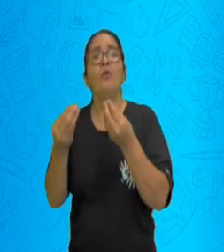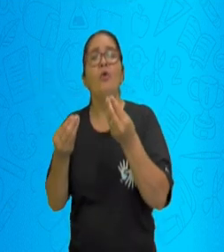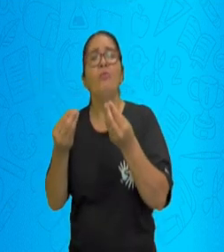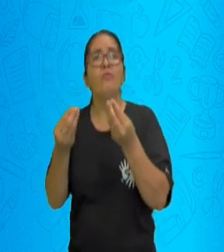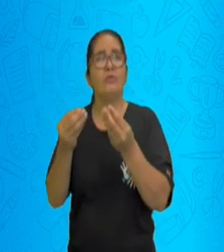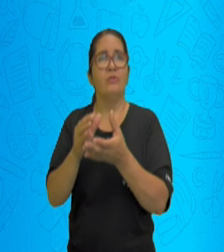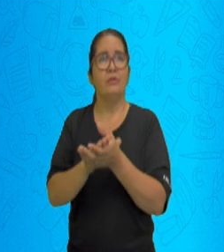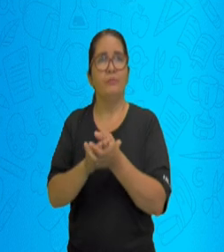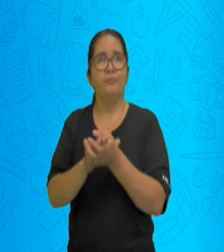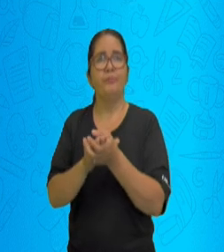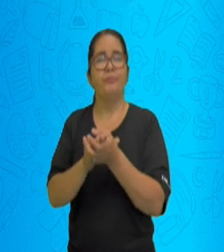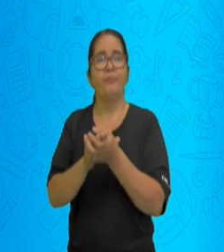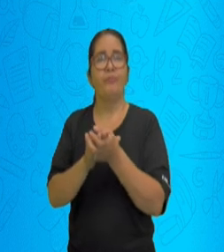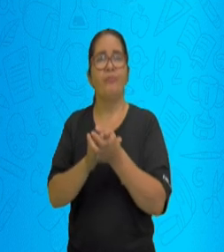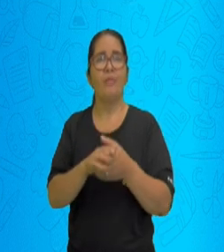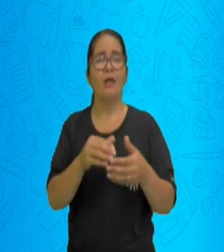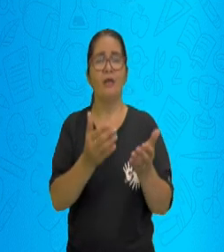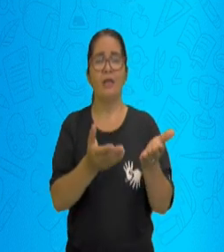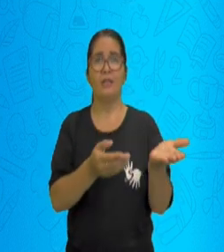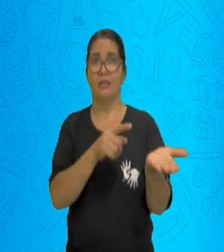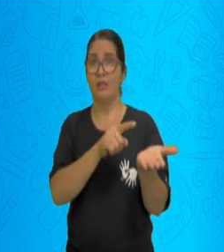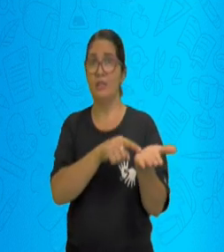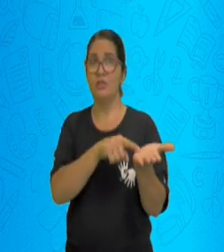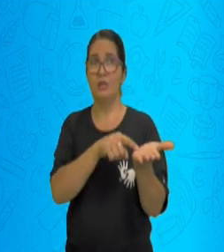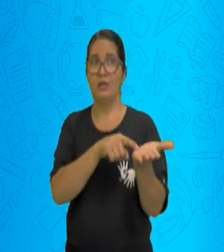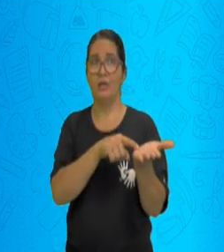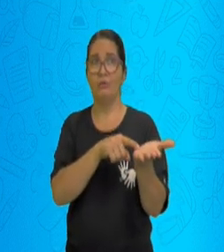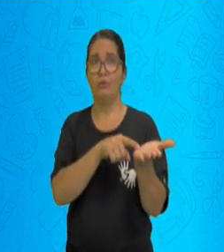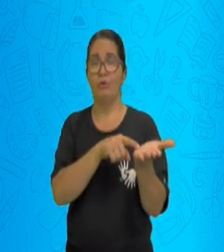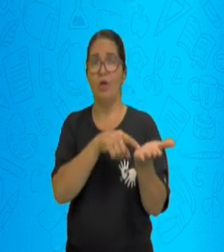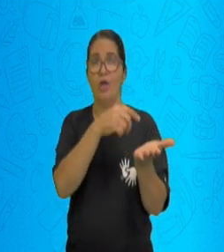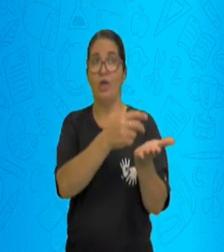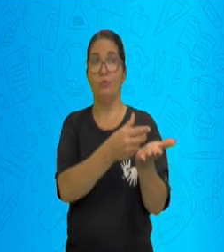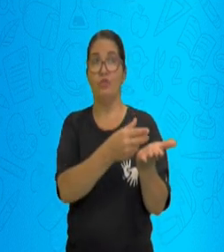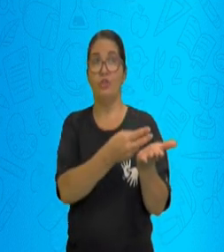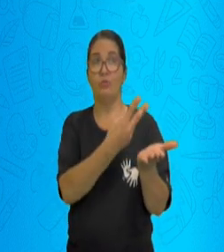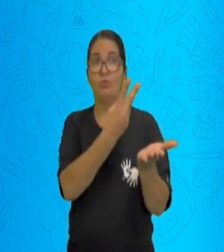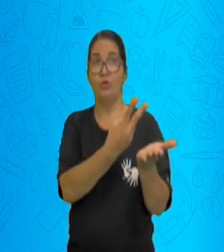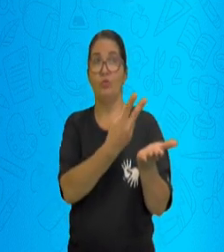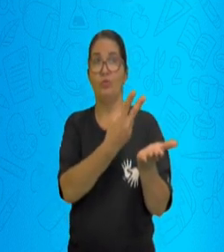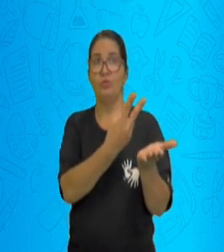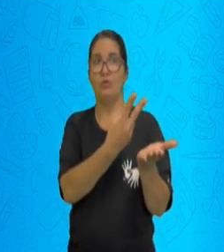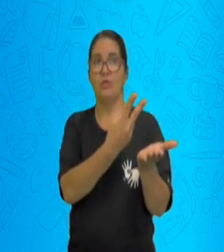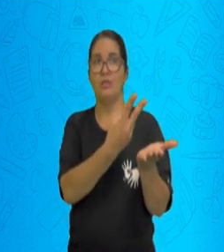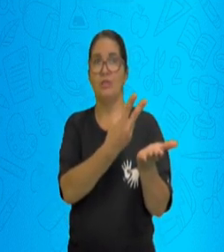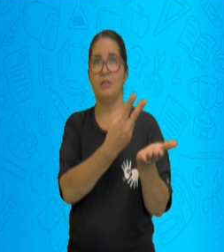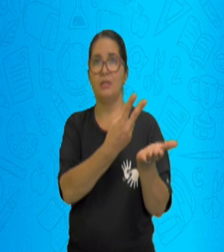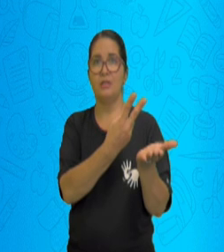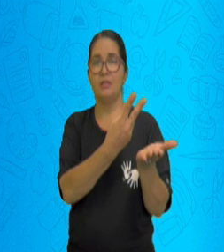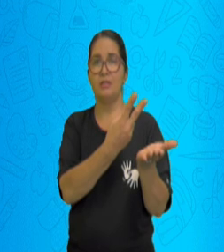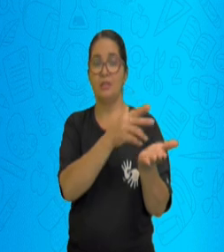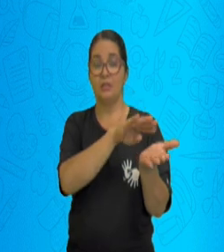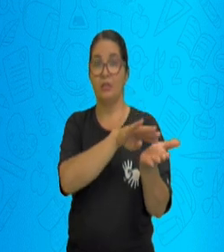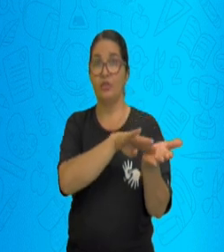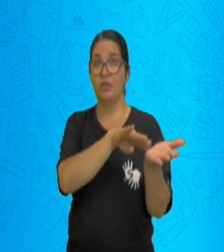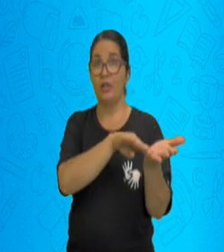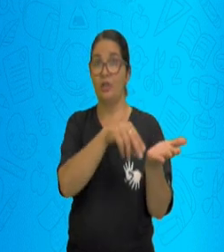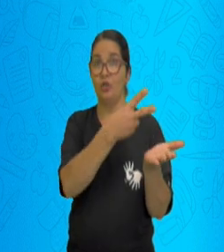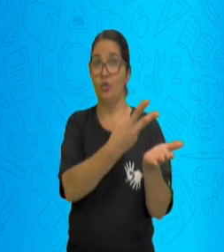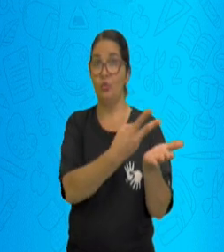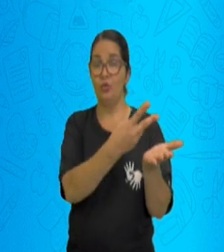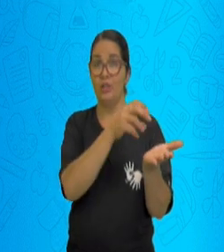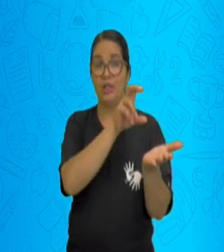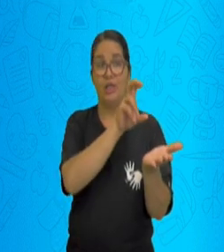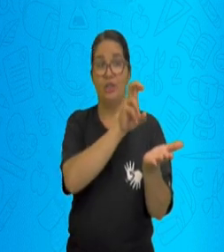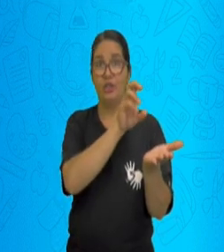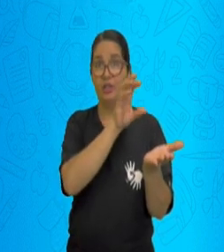Se eu tiro duas daqui, deste lado, e vou tirar mais uma do lado de lá, então vai ter um desequilíbrio. Eu vou